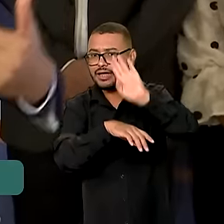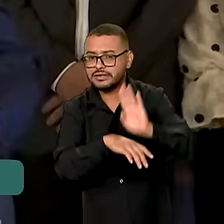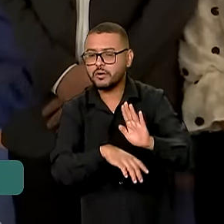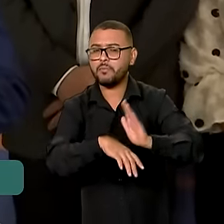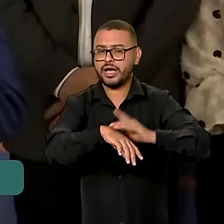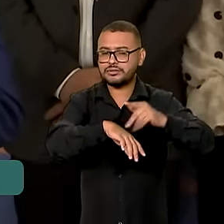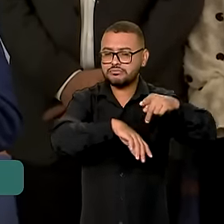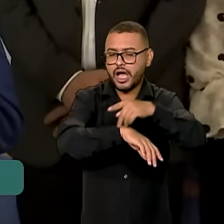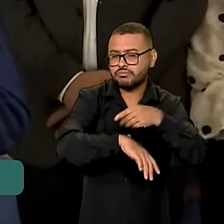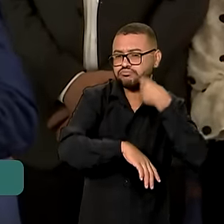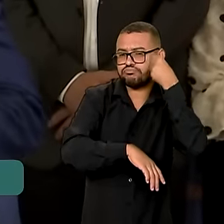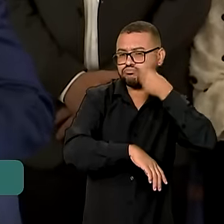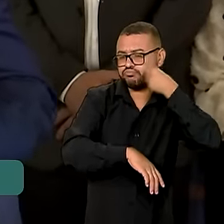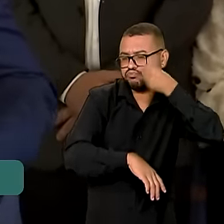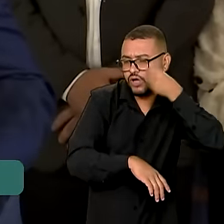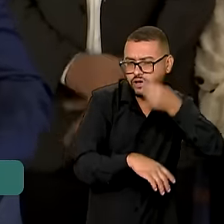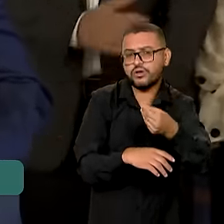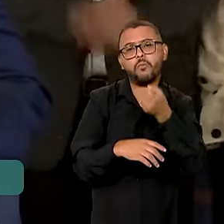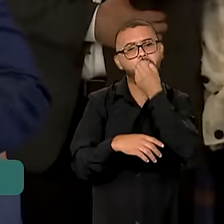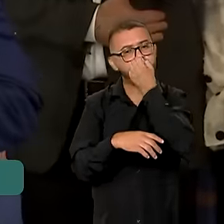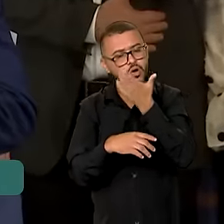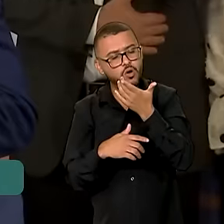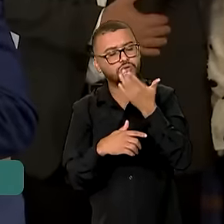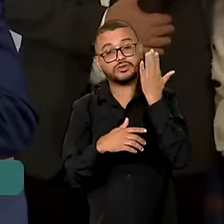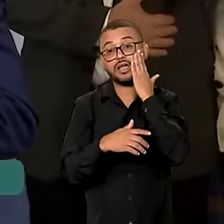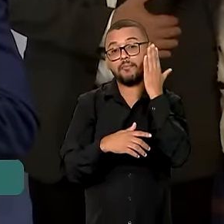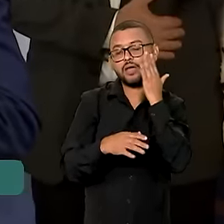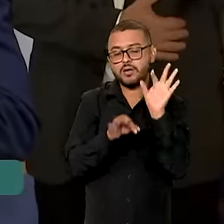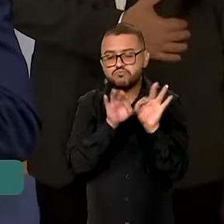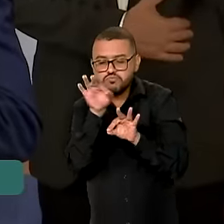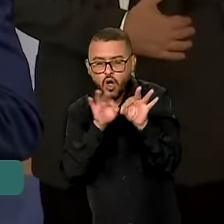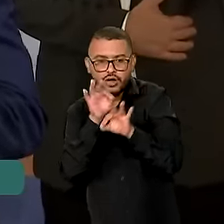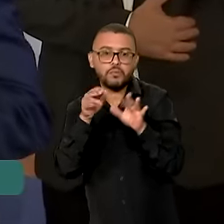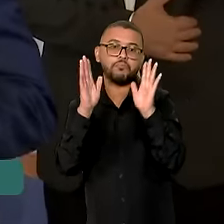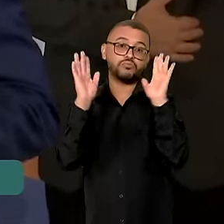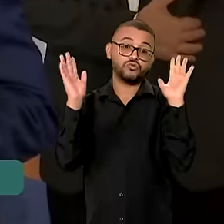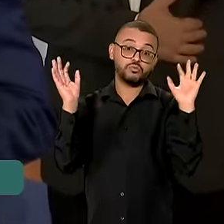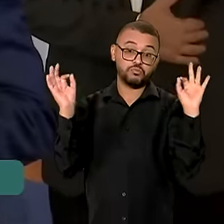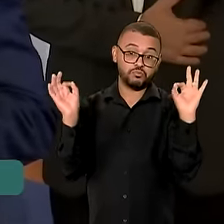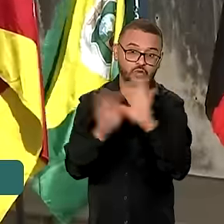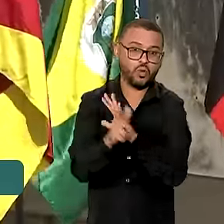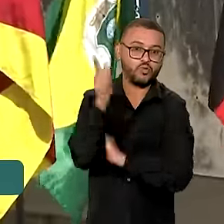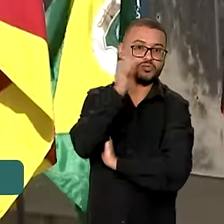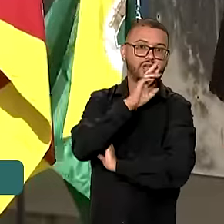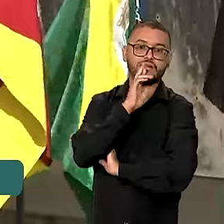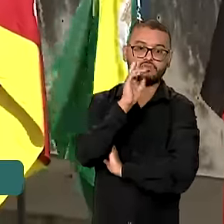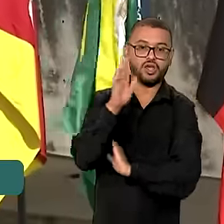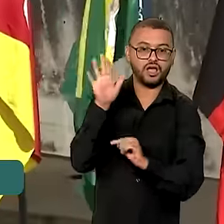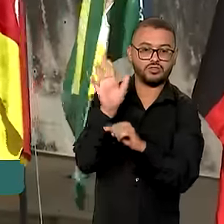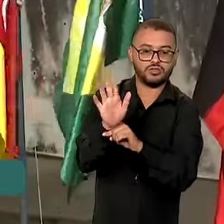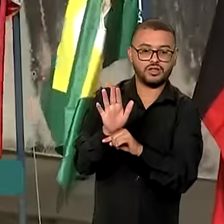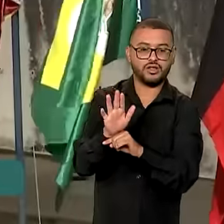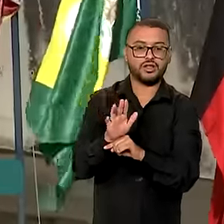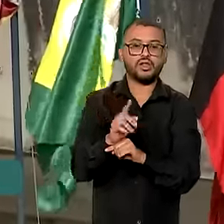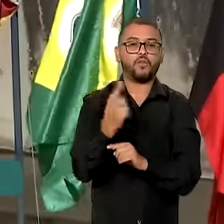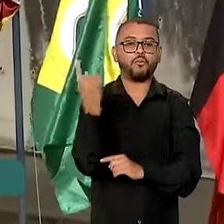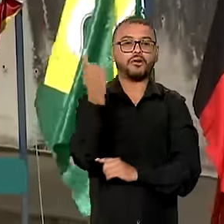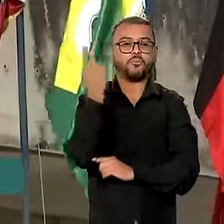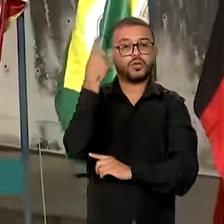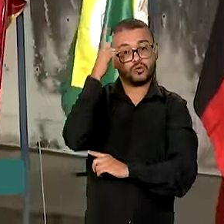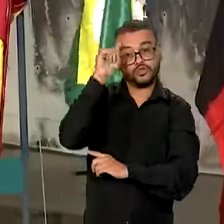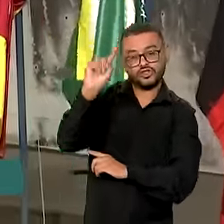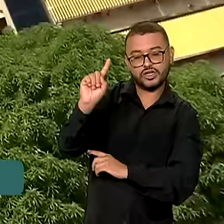tem experiência, que tem uma forma de organização que dá resultado. No primeiro dia, na Federação das